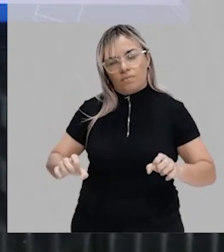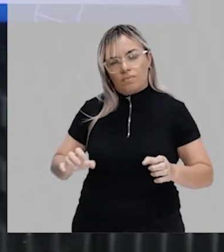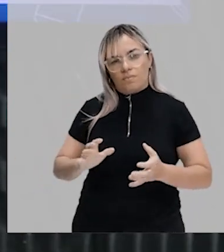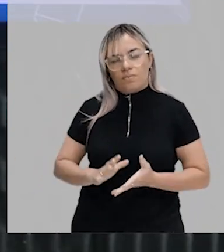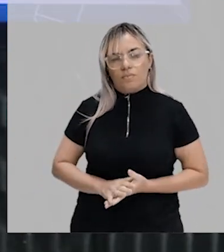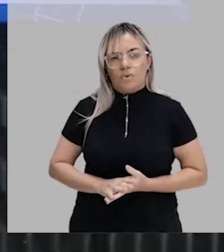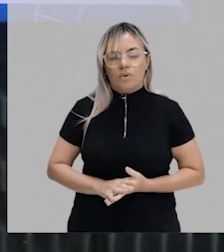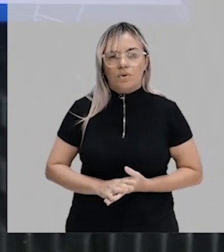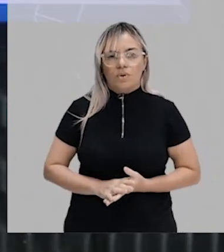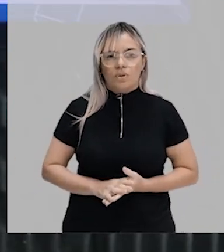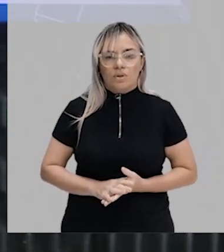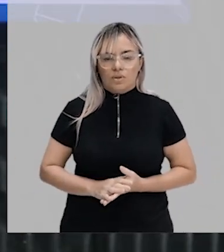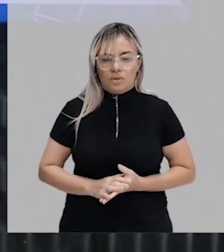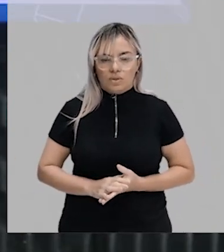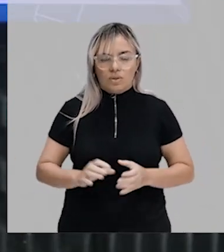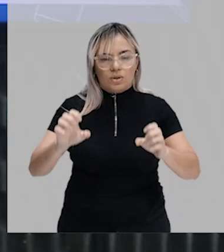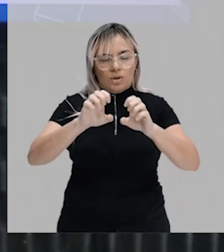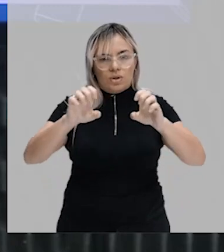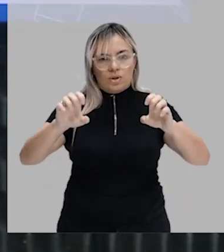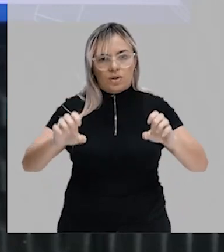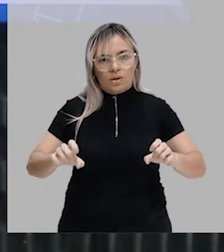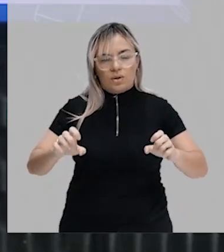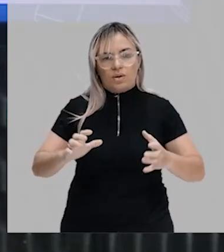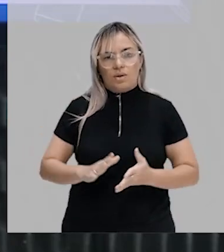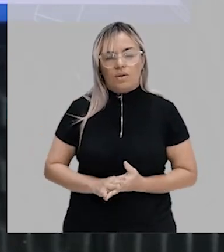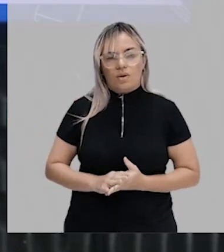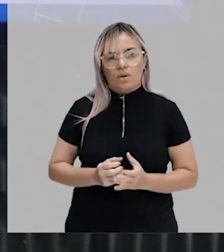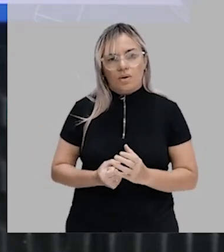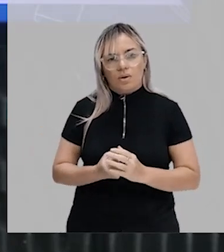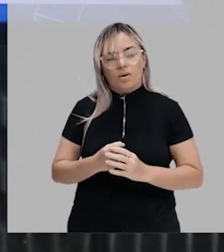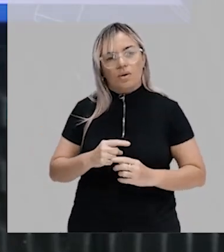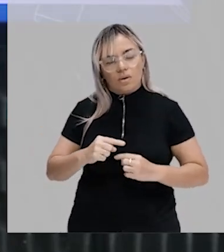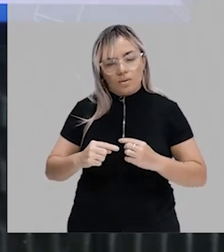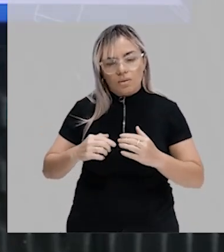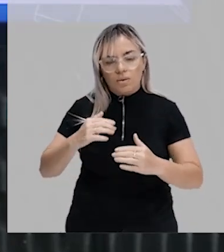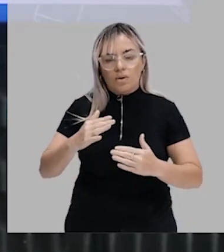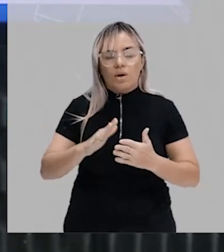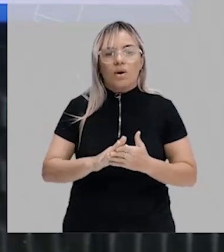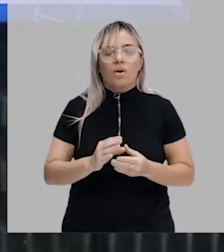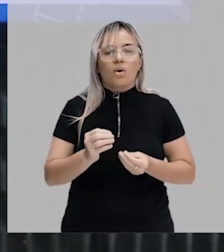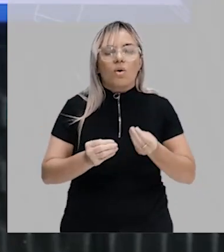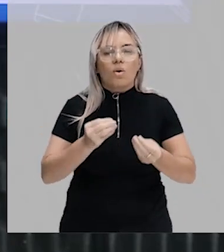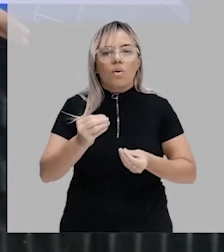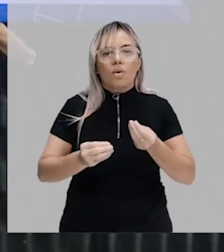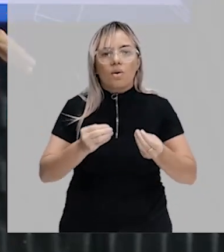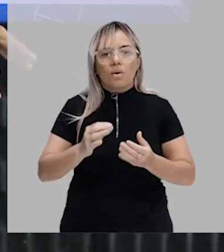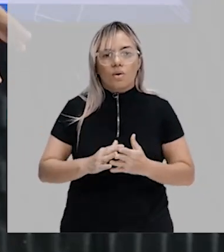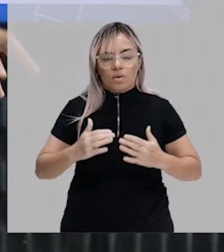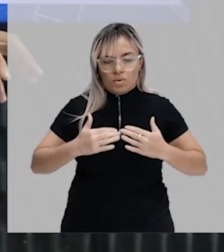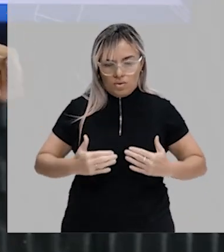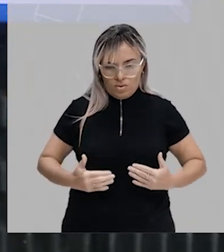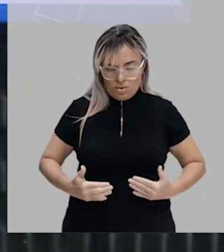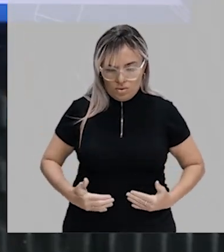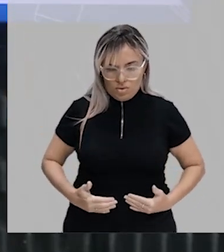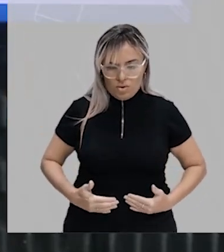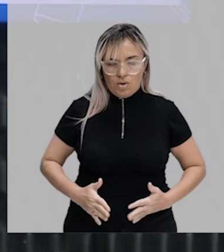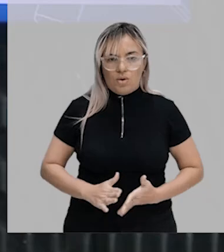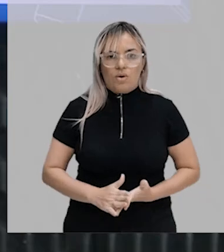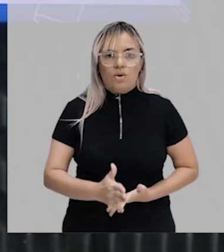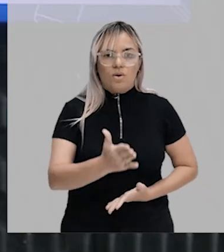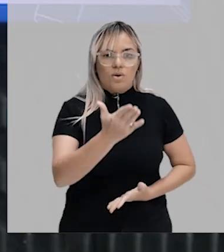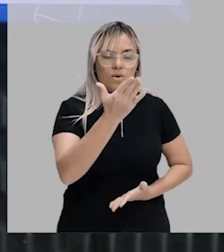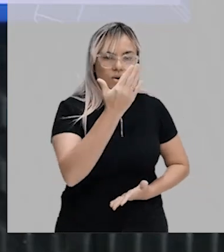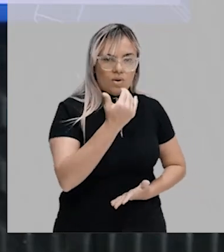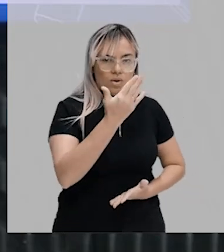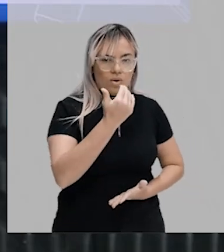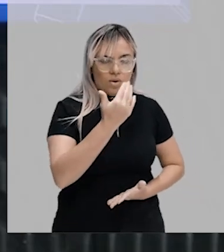formam, por exemplo, o meu corpo, elas são produzidas por nutrientes que foram retiradas dos meus